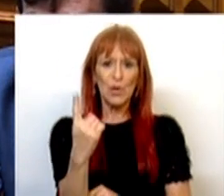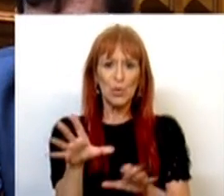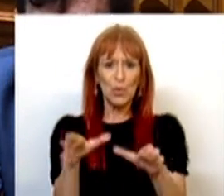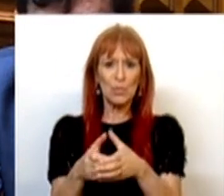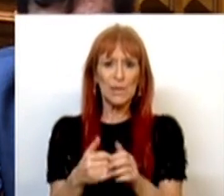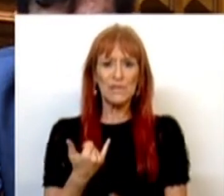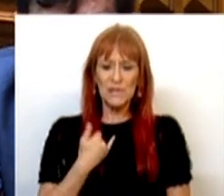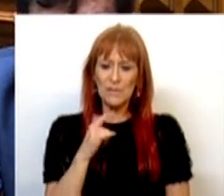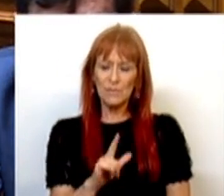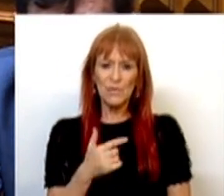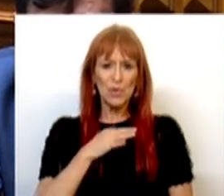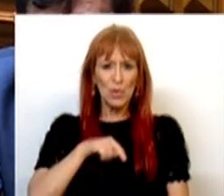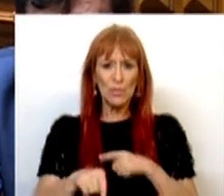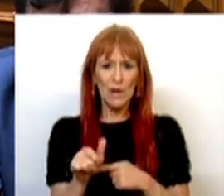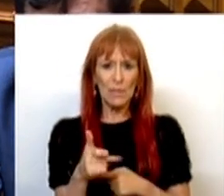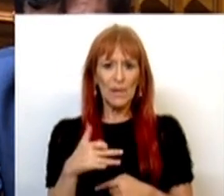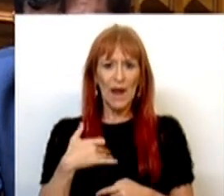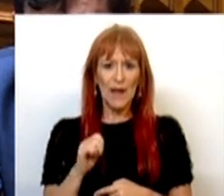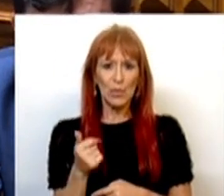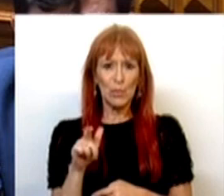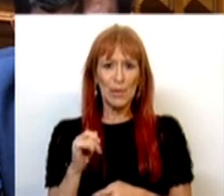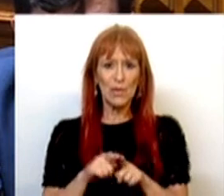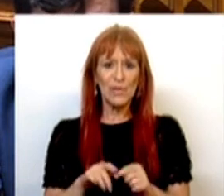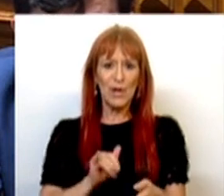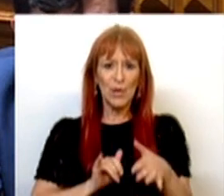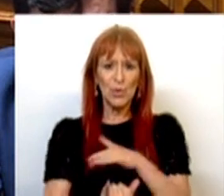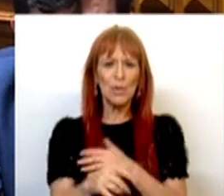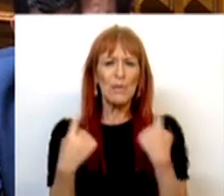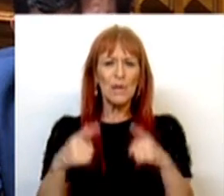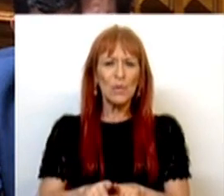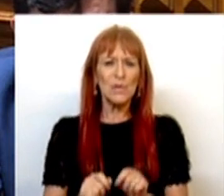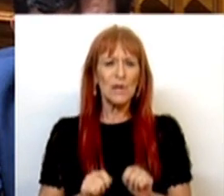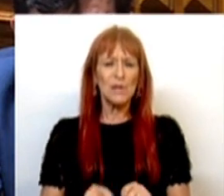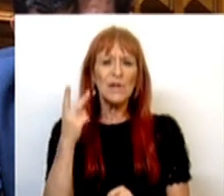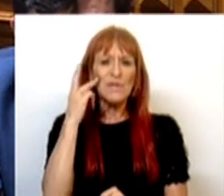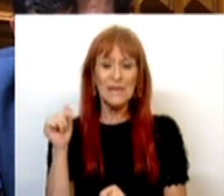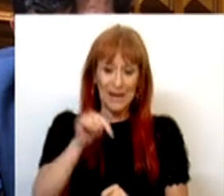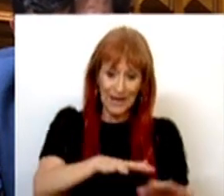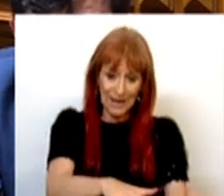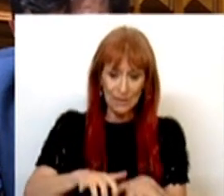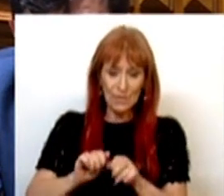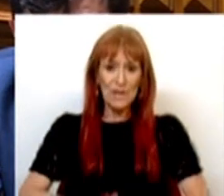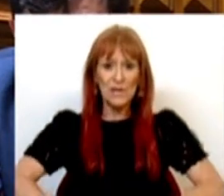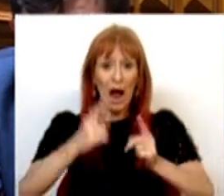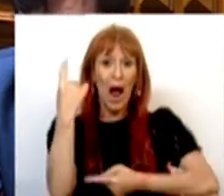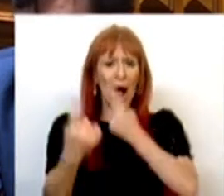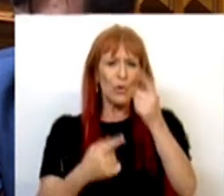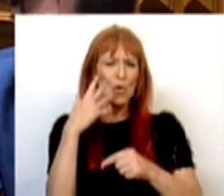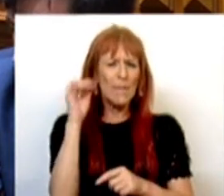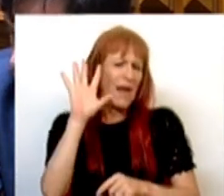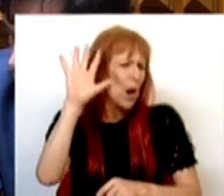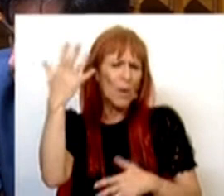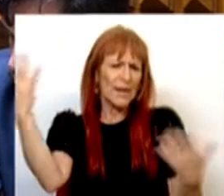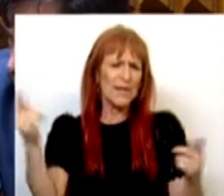Grupo Parlamentar da Iniciativa Liberal, Sr. Deputado Bernardo Blanco, um youtuber que se encontrava em visita à Assembleia, desenvolvendo algo que normalmente até